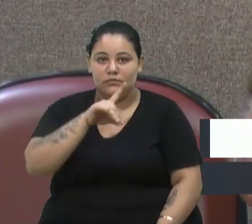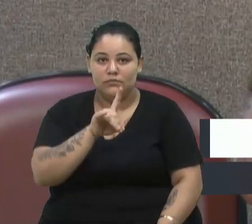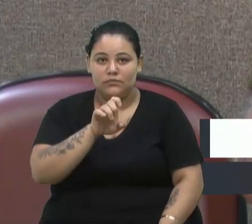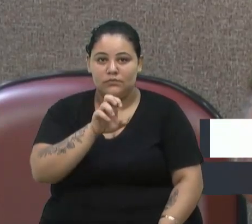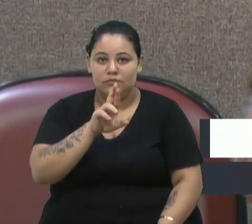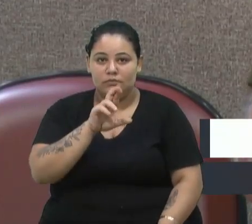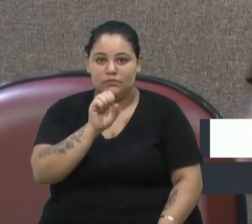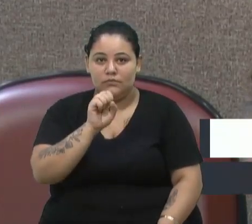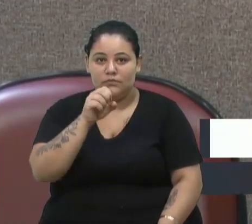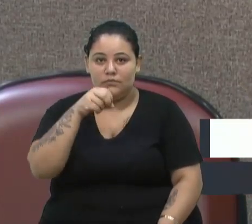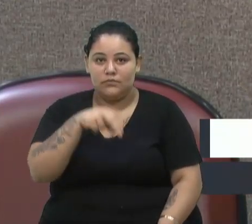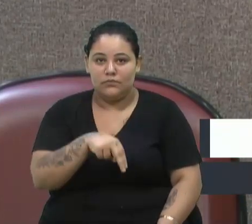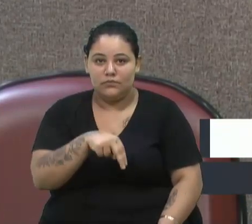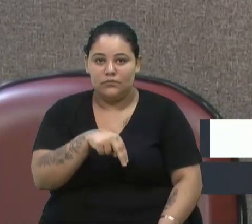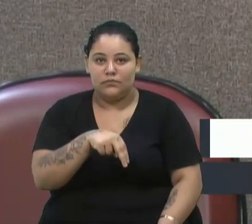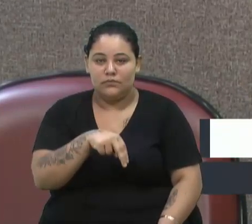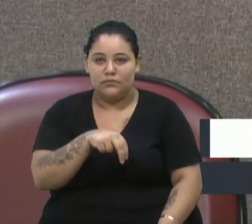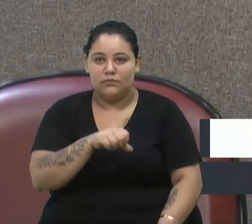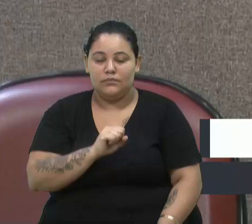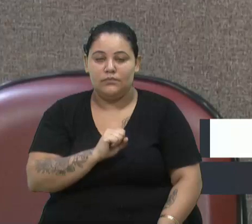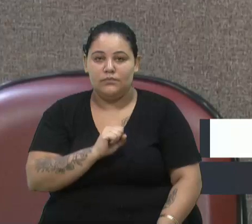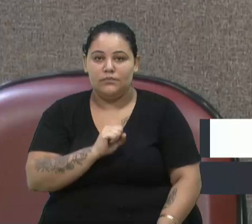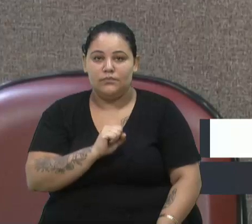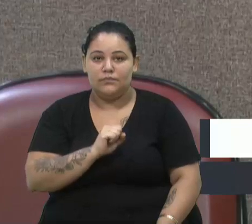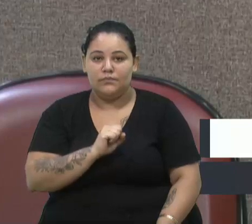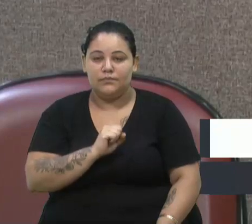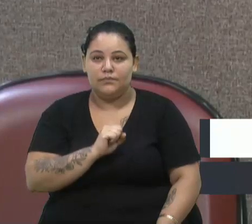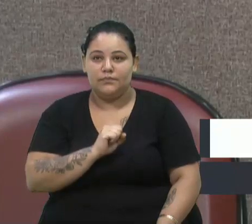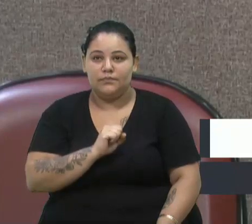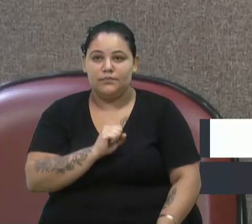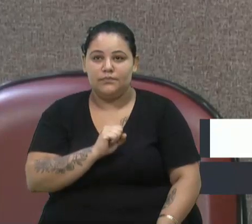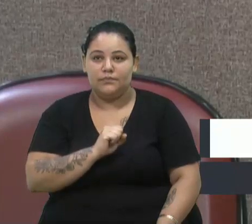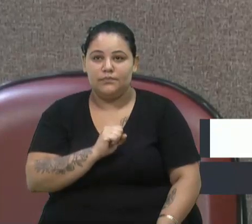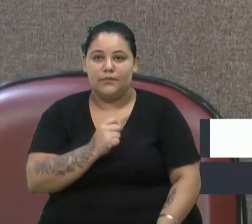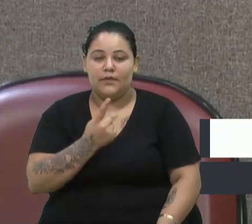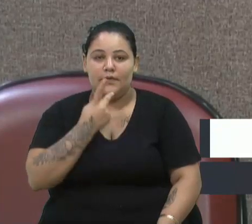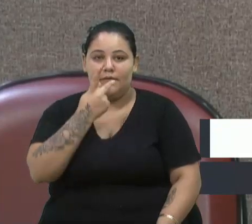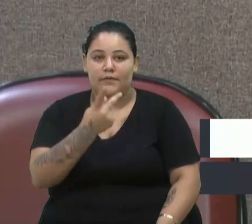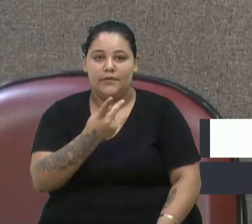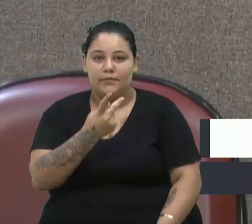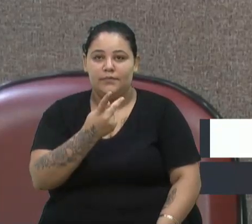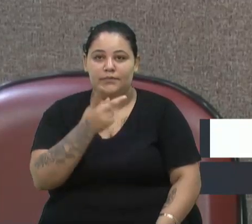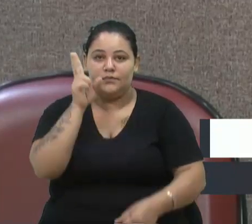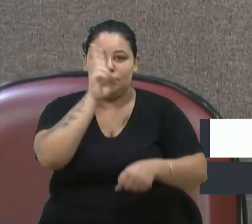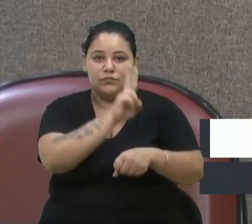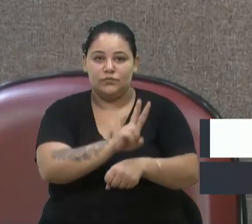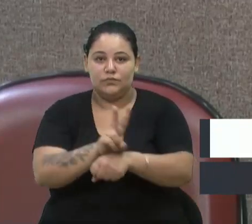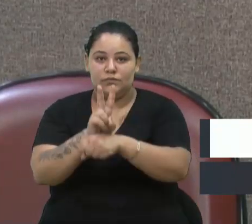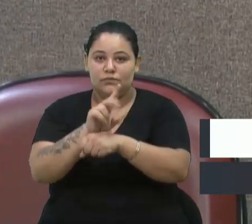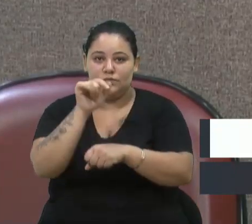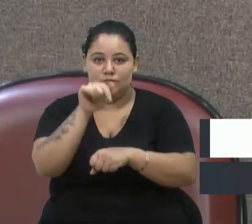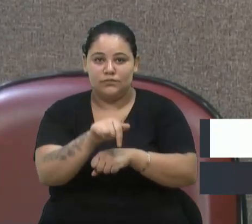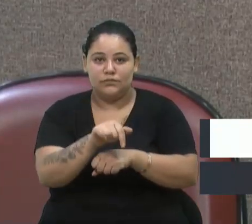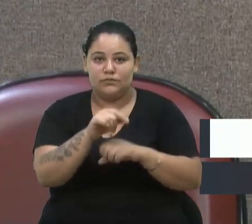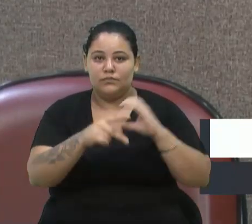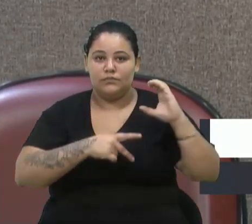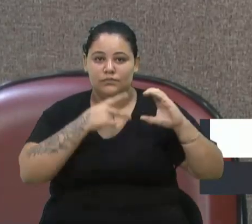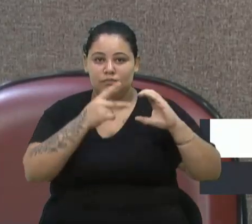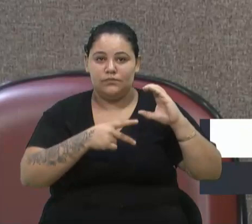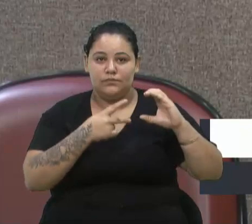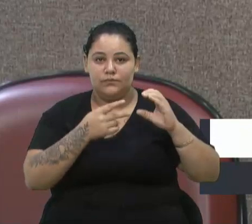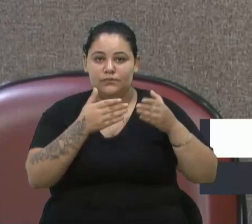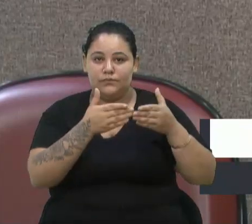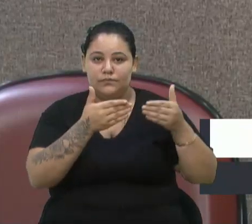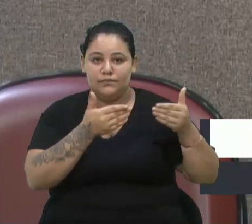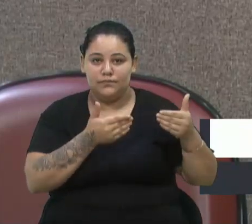a colocação dessa proteção aqui na Câmara de Vereadores. Foi um